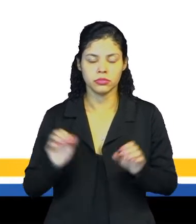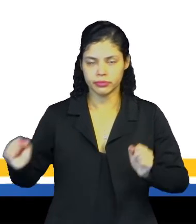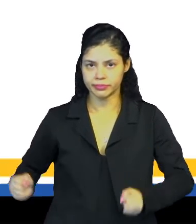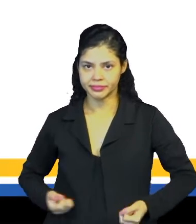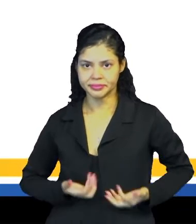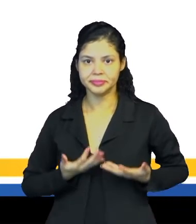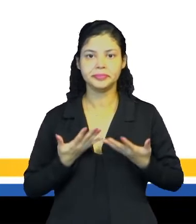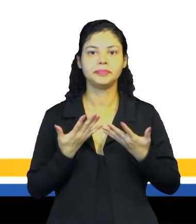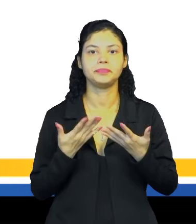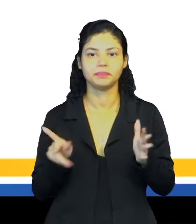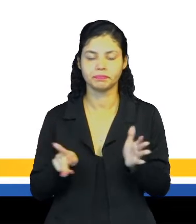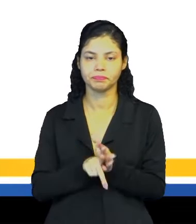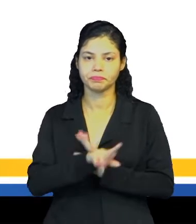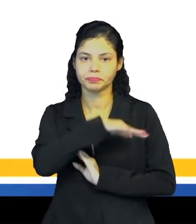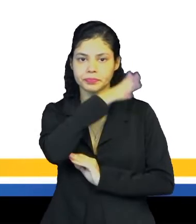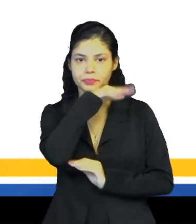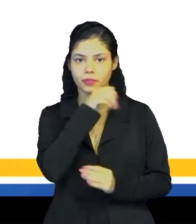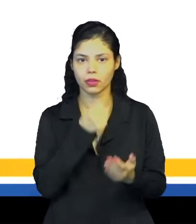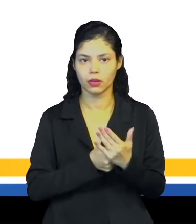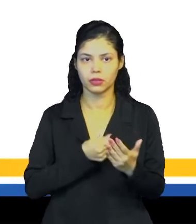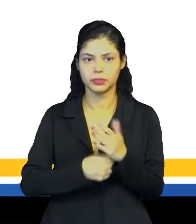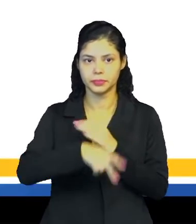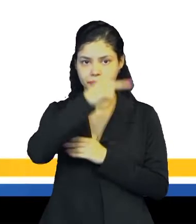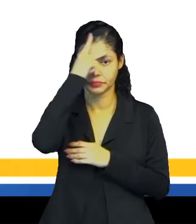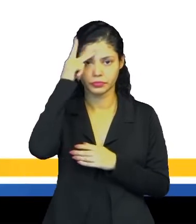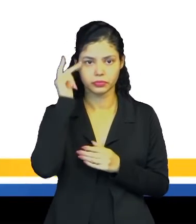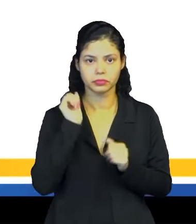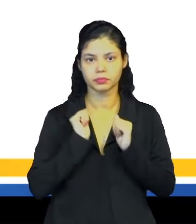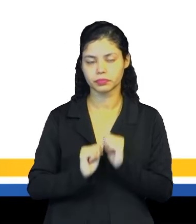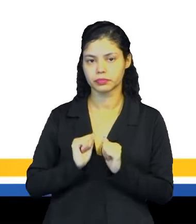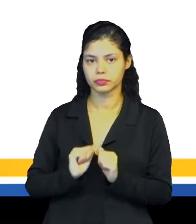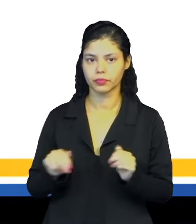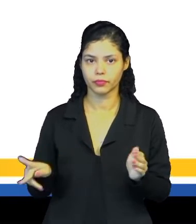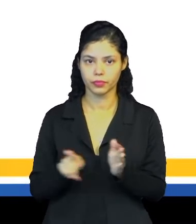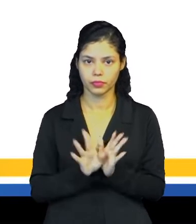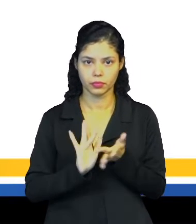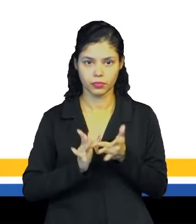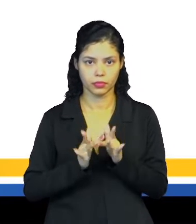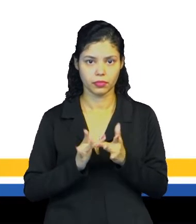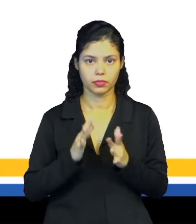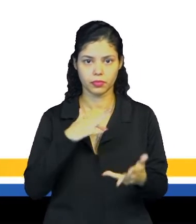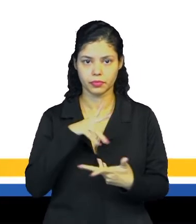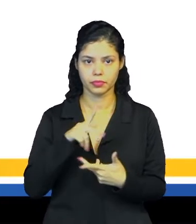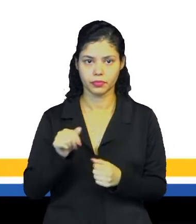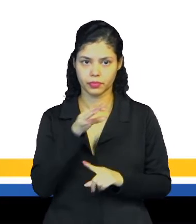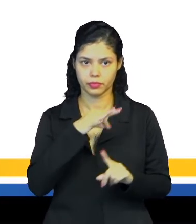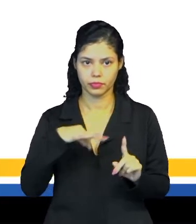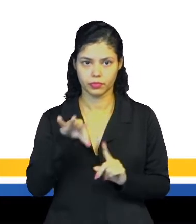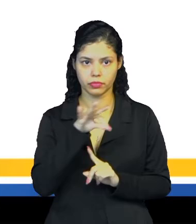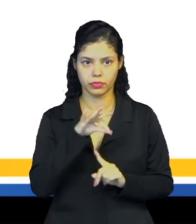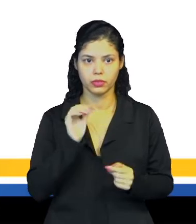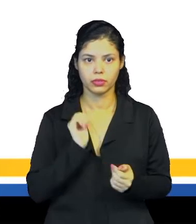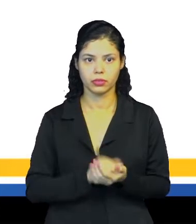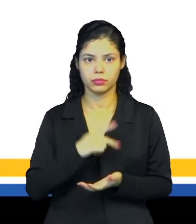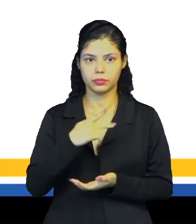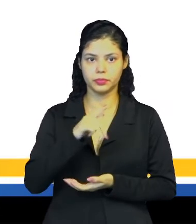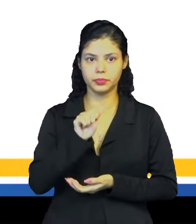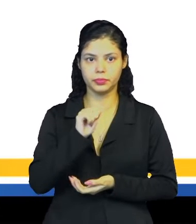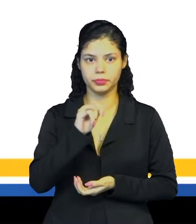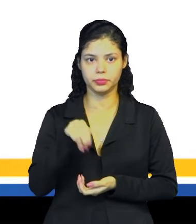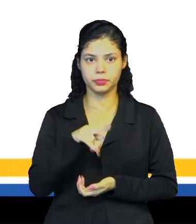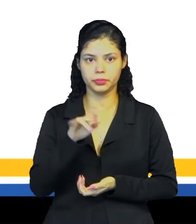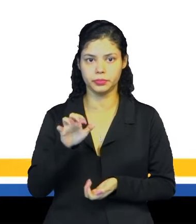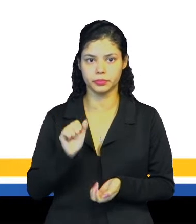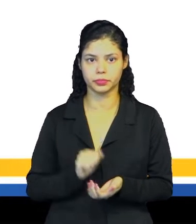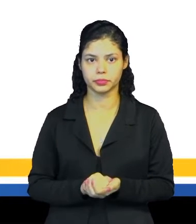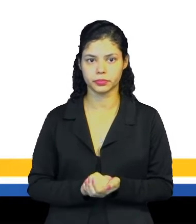Encarnadas por animais e na existência de pessoas que poderiam estabelecer contato com o mundo espiritual, né? Os pajés,